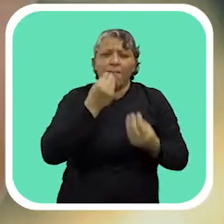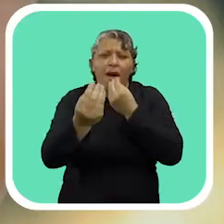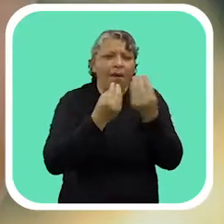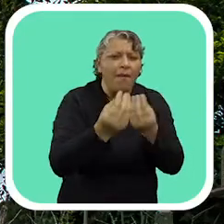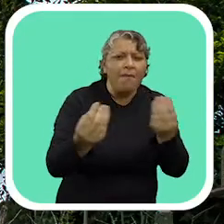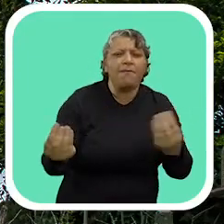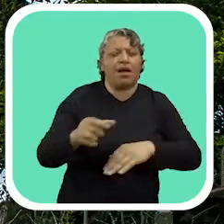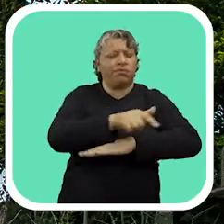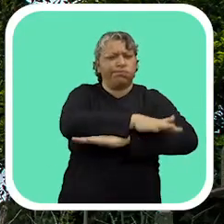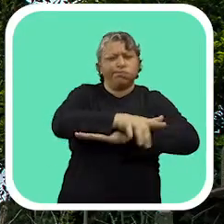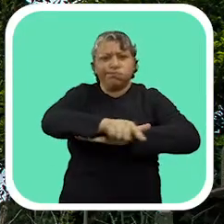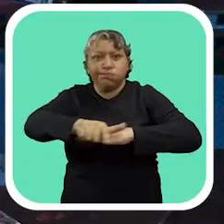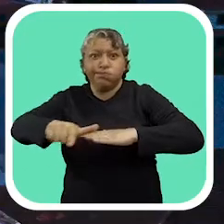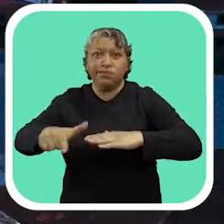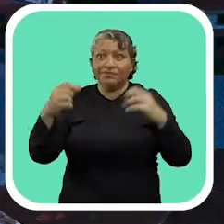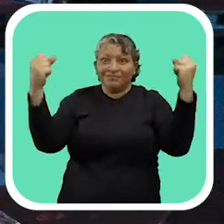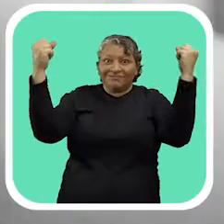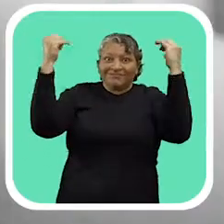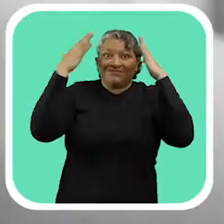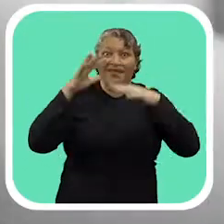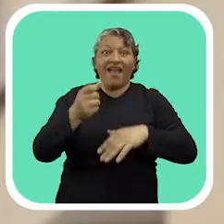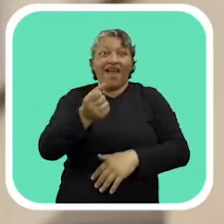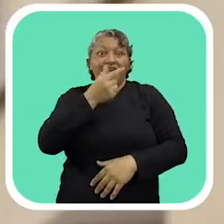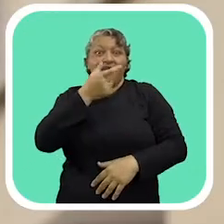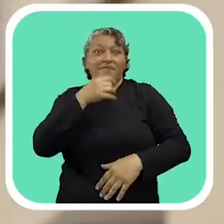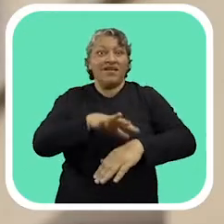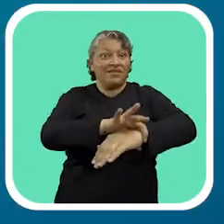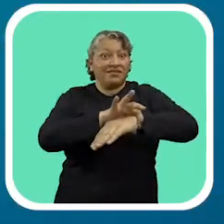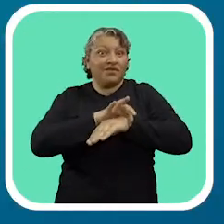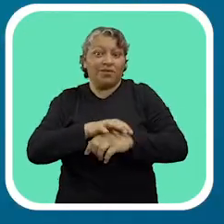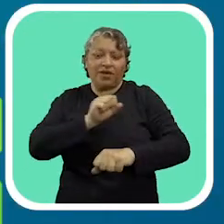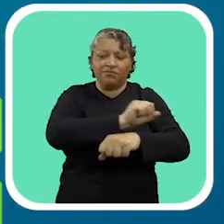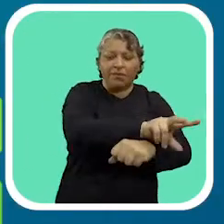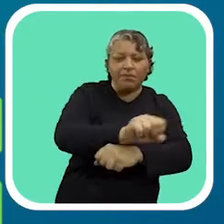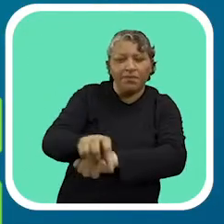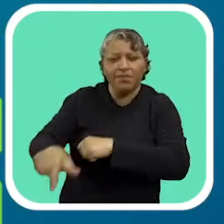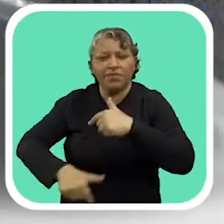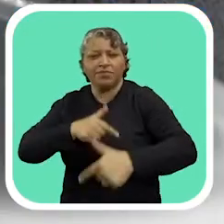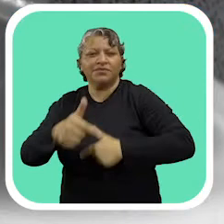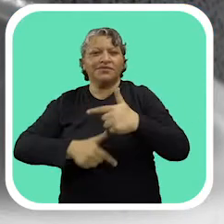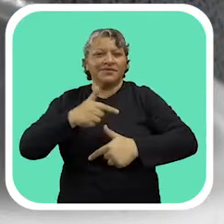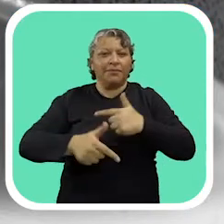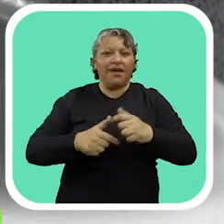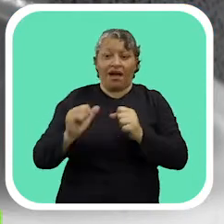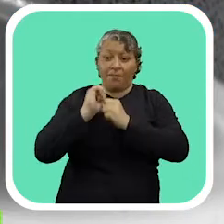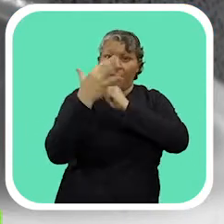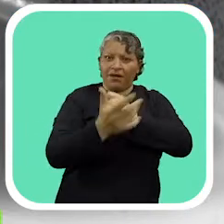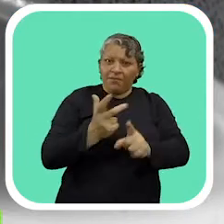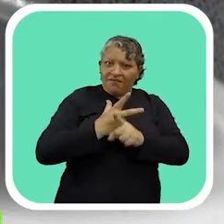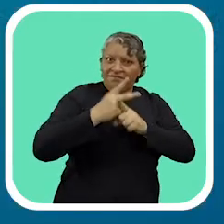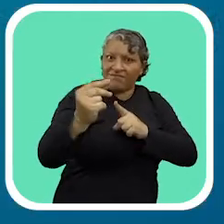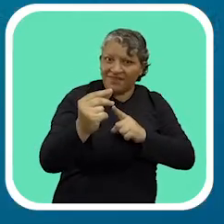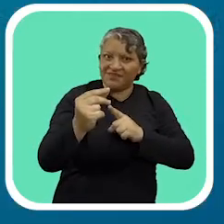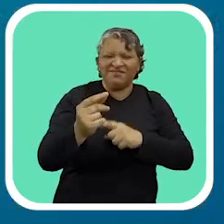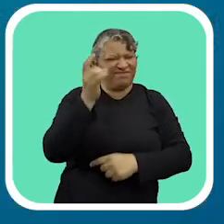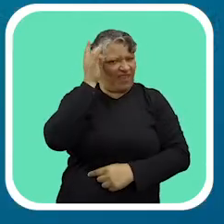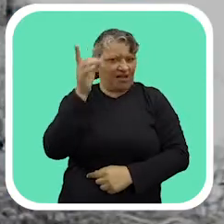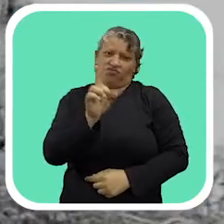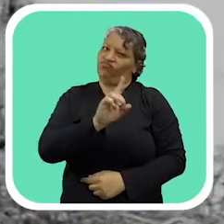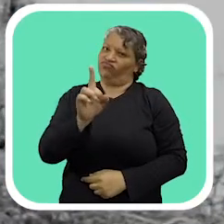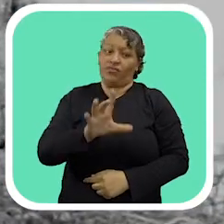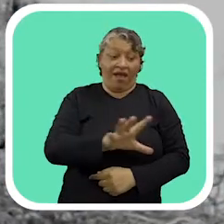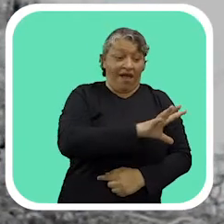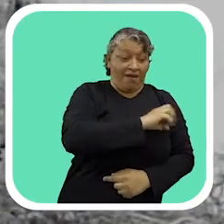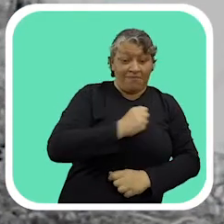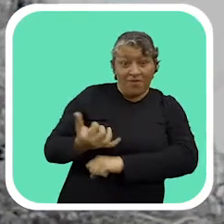merenda boa, rua asfaltada e iluminada, remédio, segurança e geração de emprego pra gente vencer essa pandemia. Não é fácil,